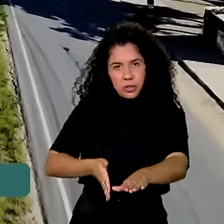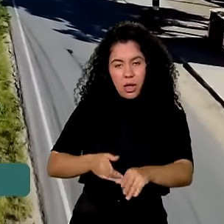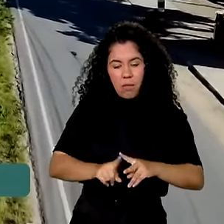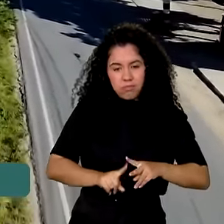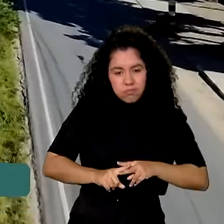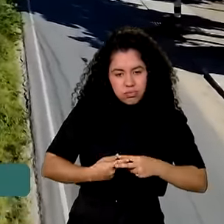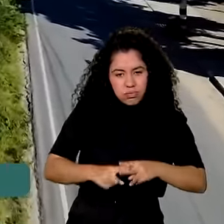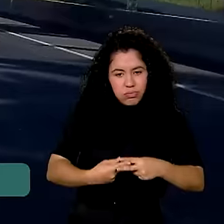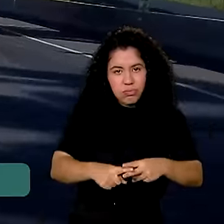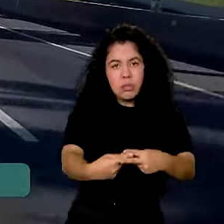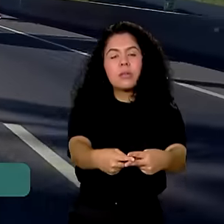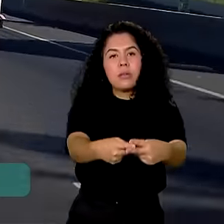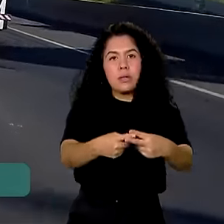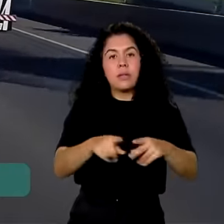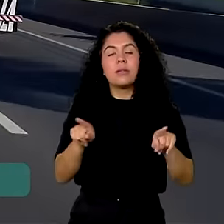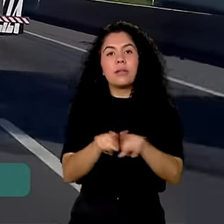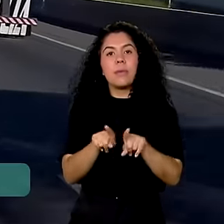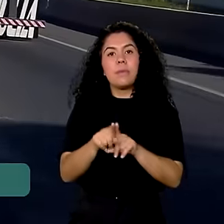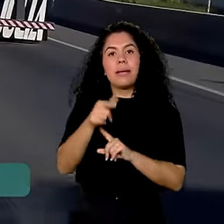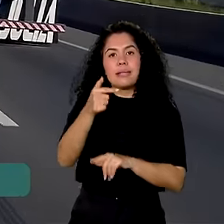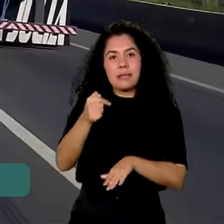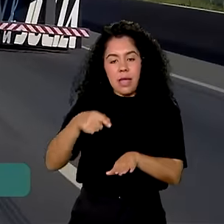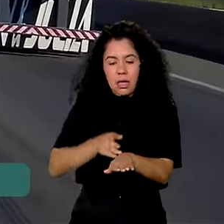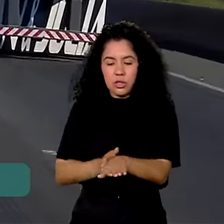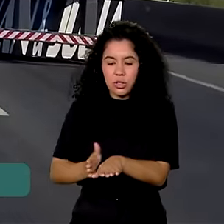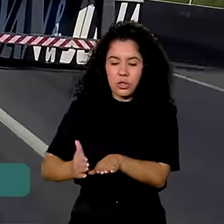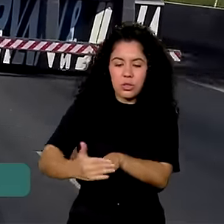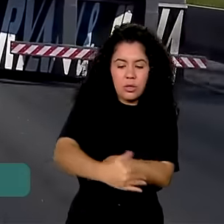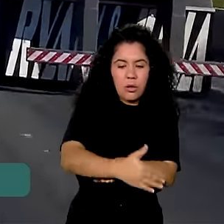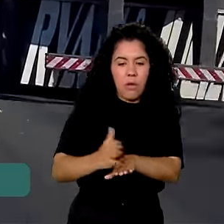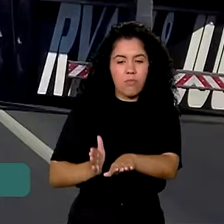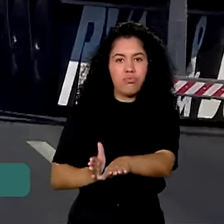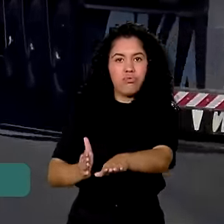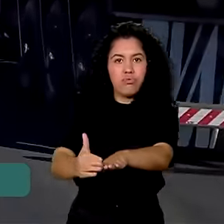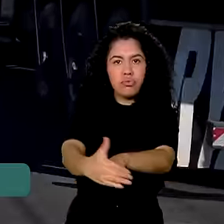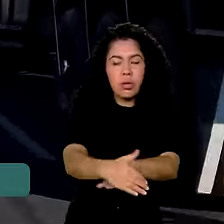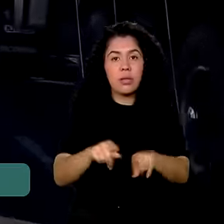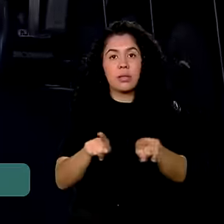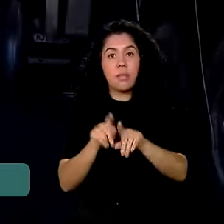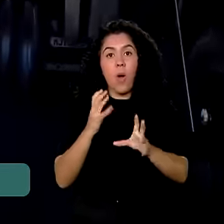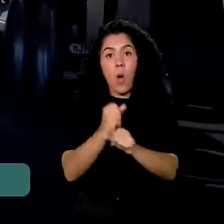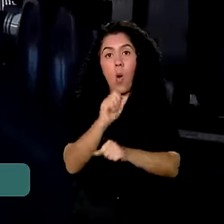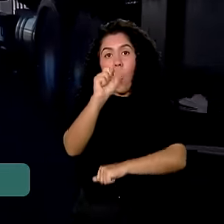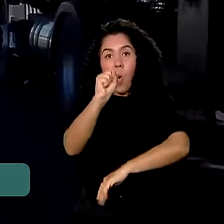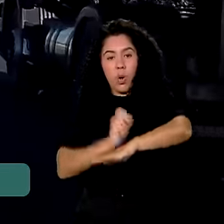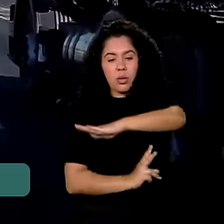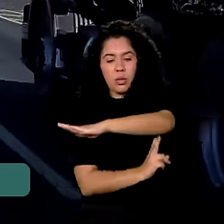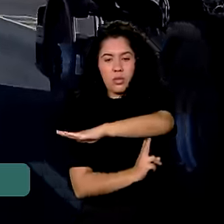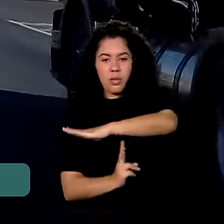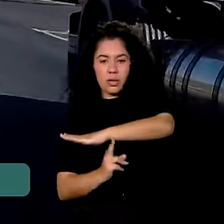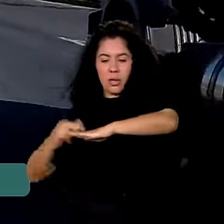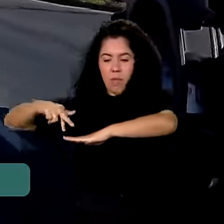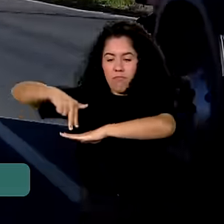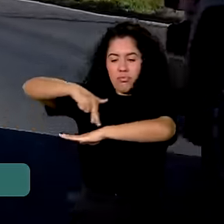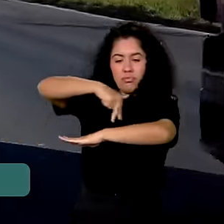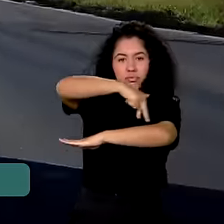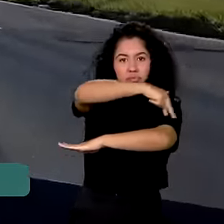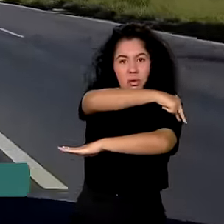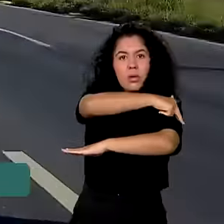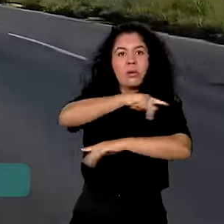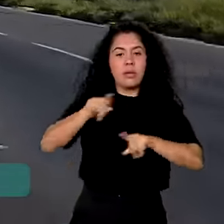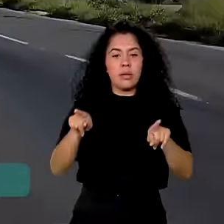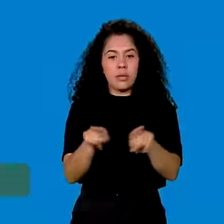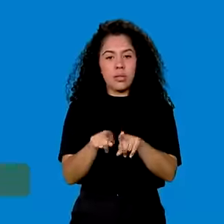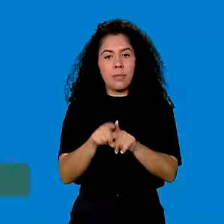interseções, sete retornos operacionais duplos, oito passarelas de pedestres, duas pontes e 13